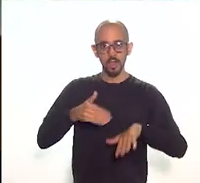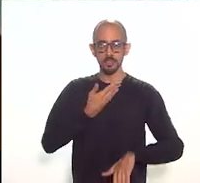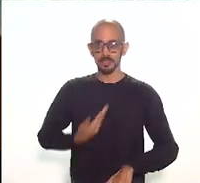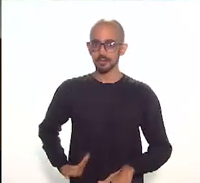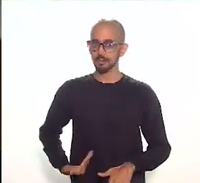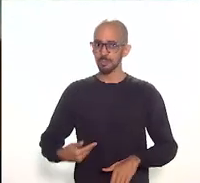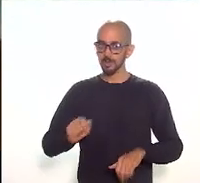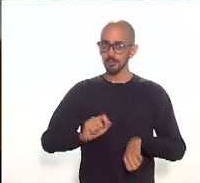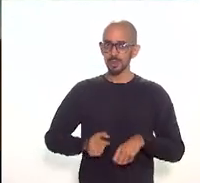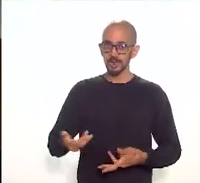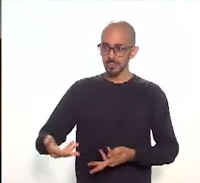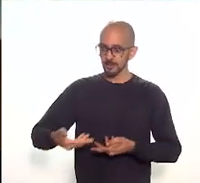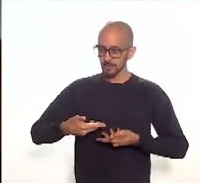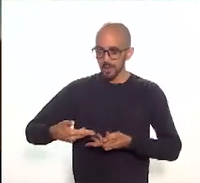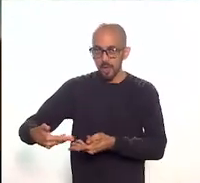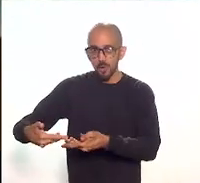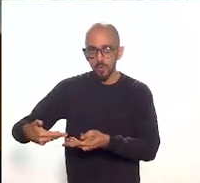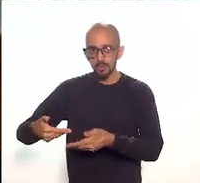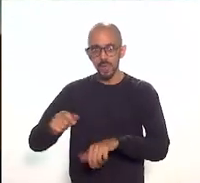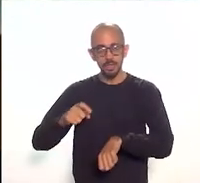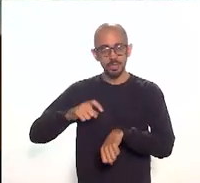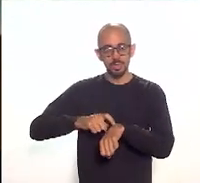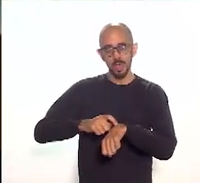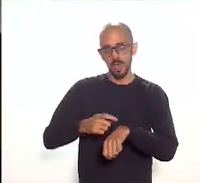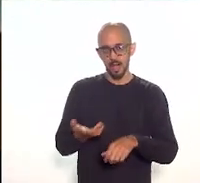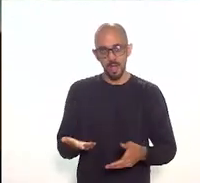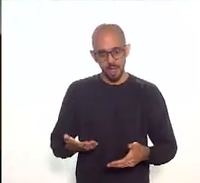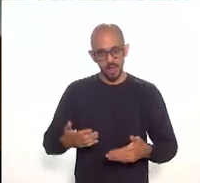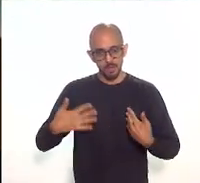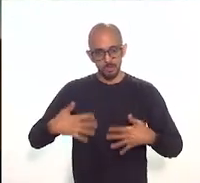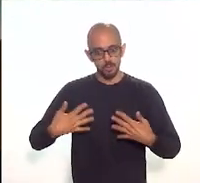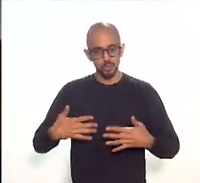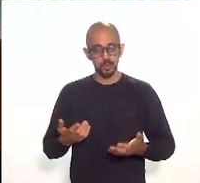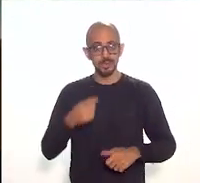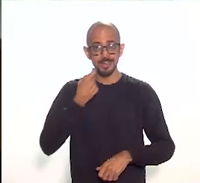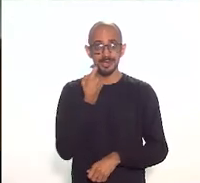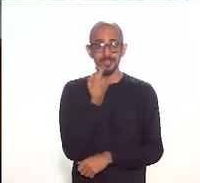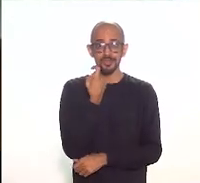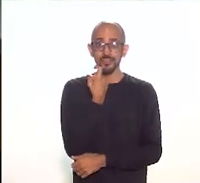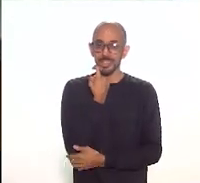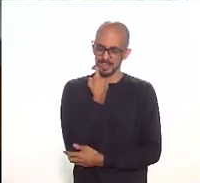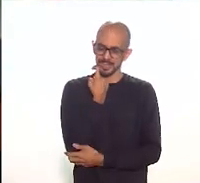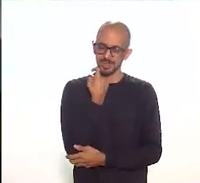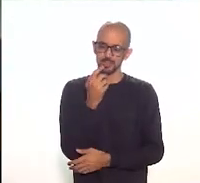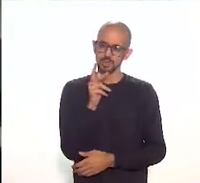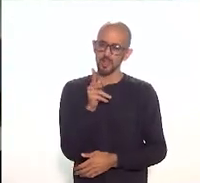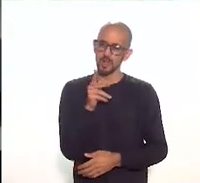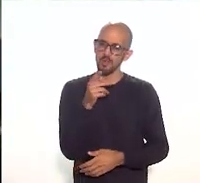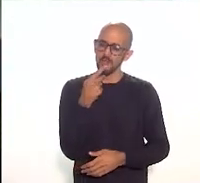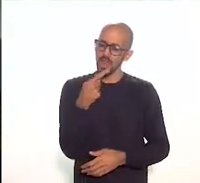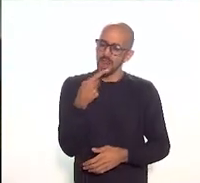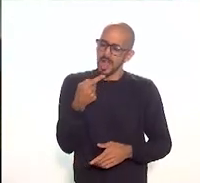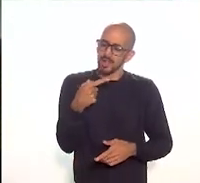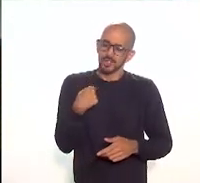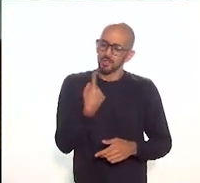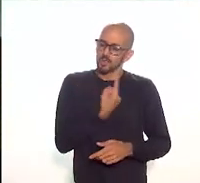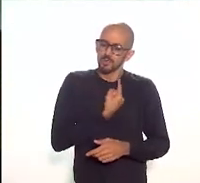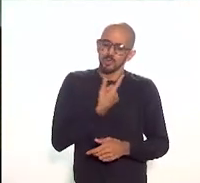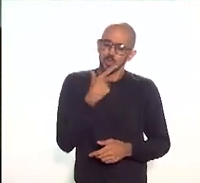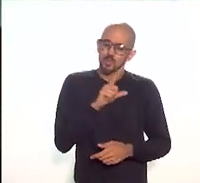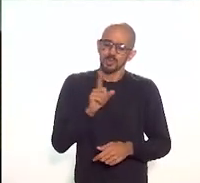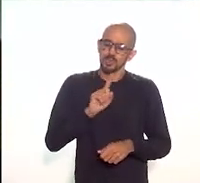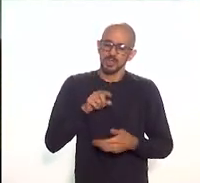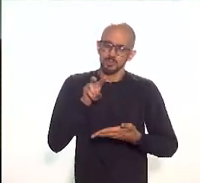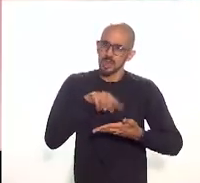convite na sexta-feira, então, só para dizer que eu não consegui me debruçar muito sobre o